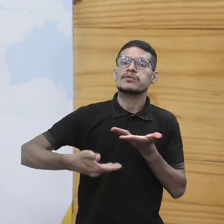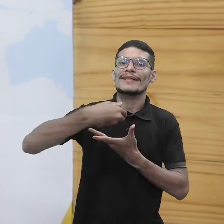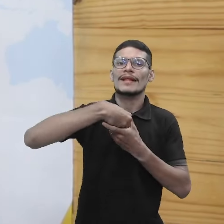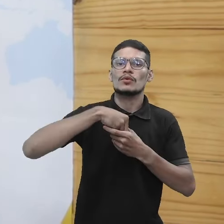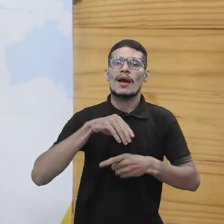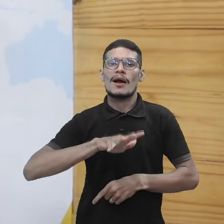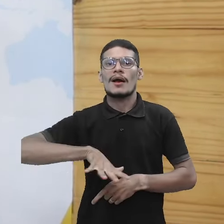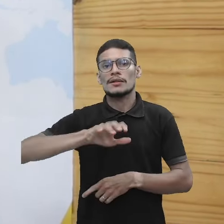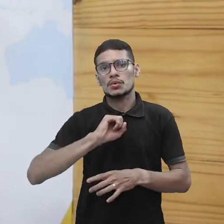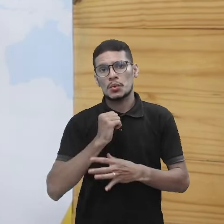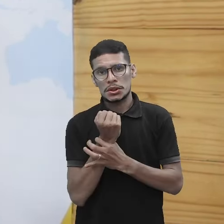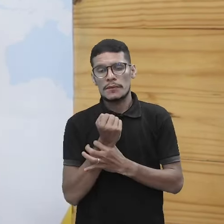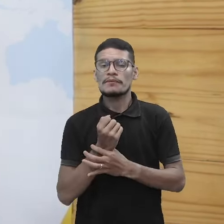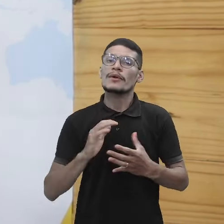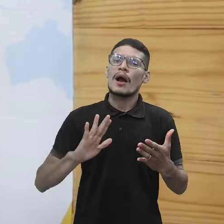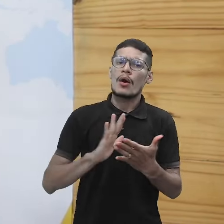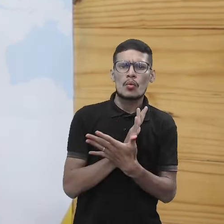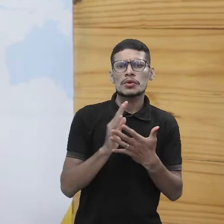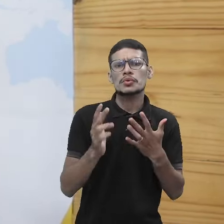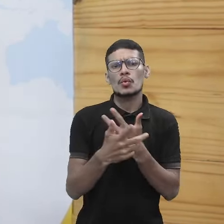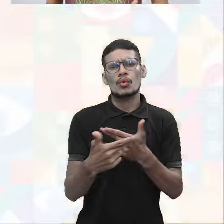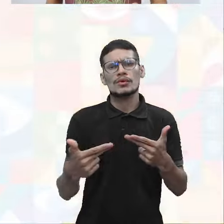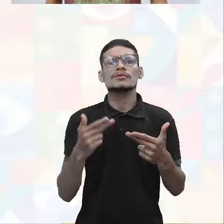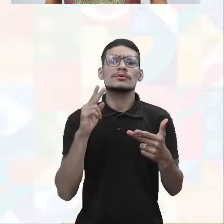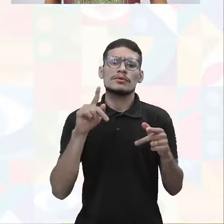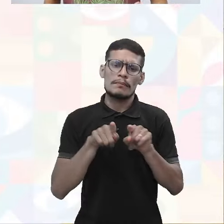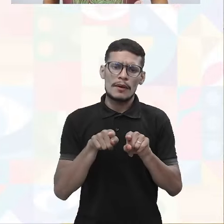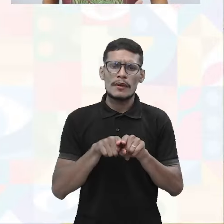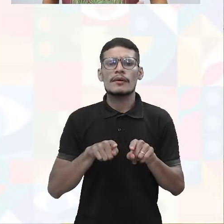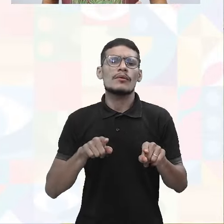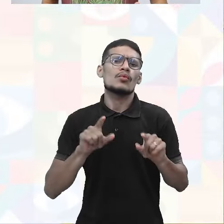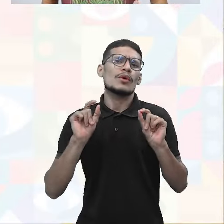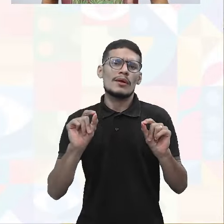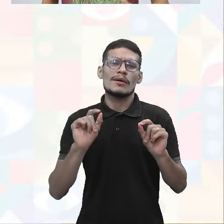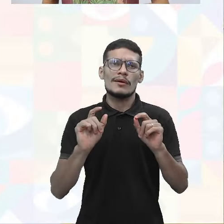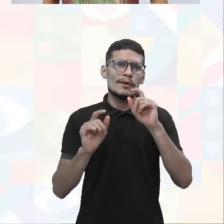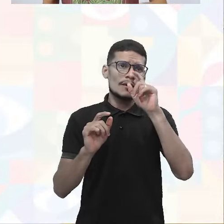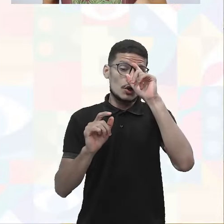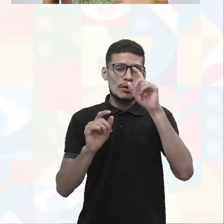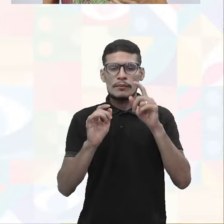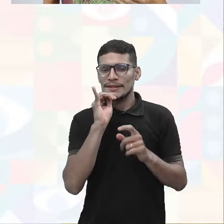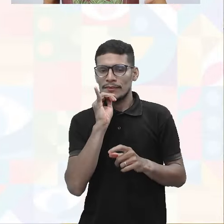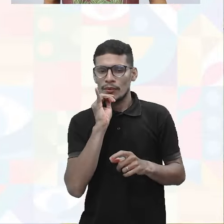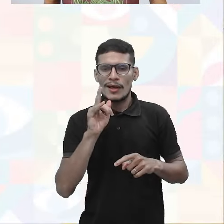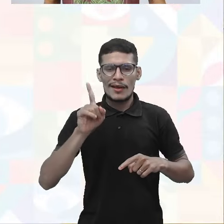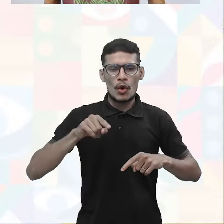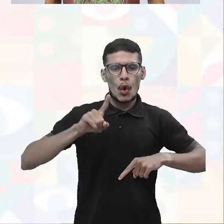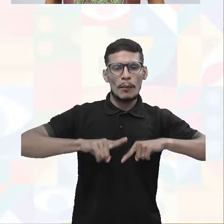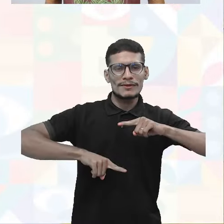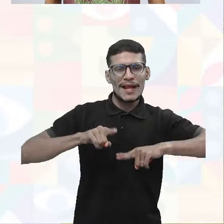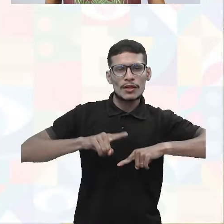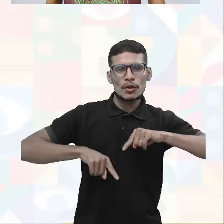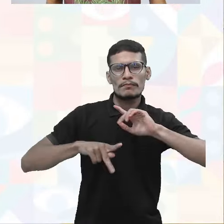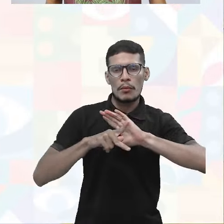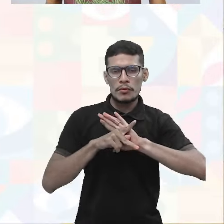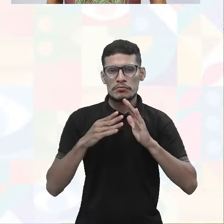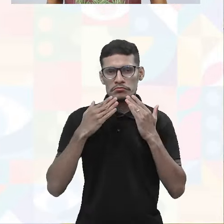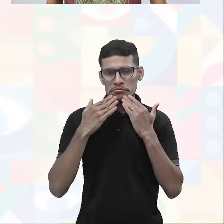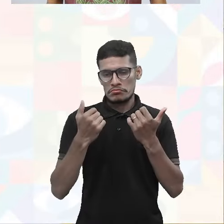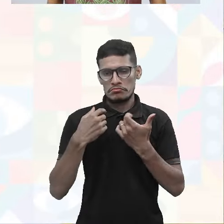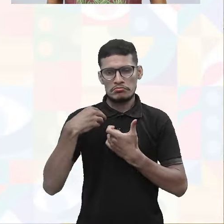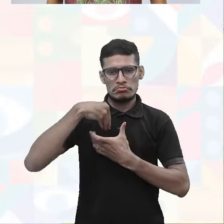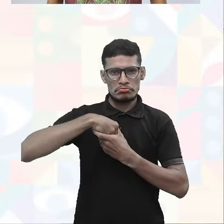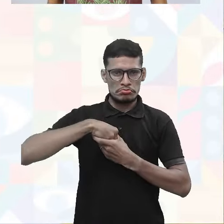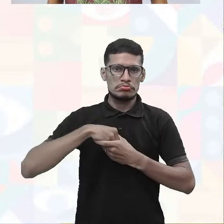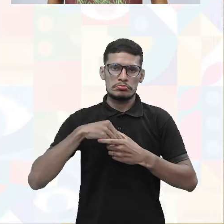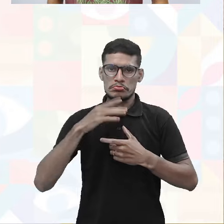segurança. E alguns pontos que estão sendo questionados e que estão sendo objeto dessas mudanças ou de melhoras dentro da norma que o